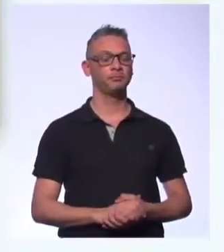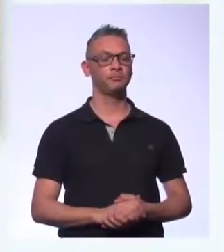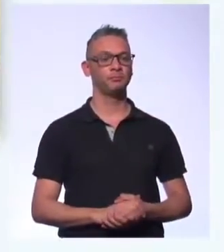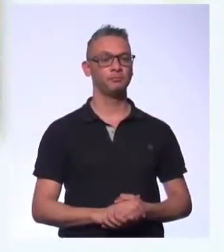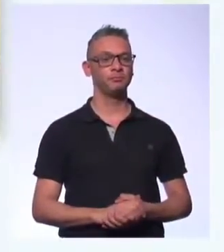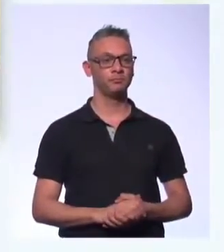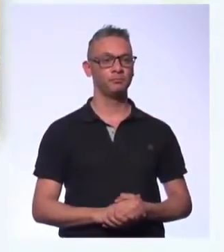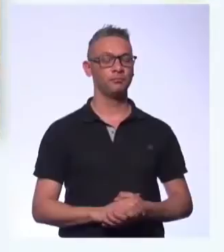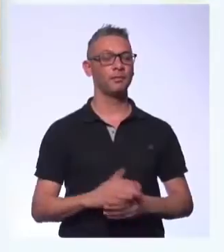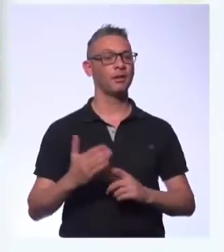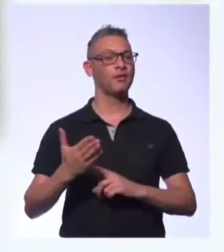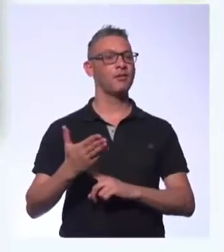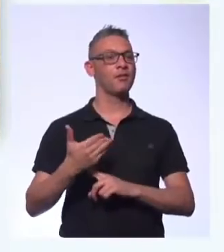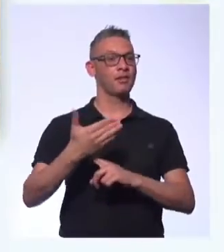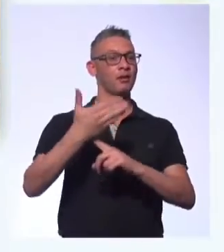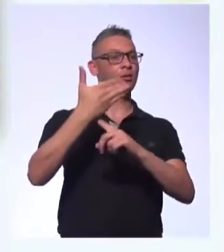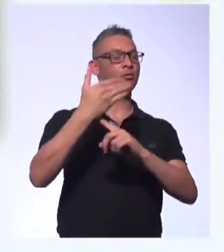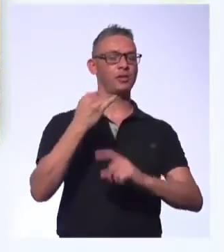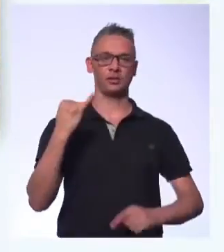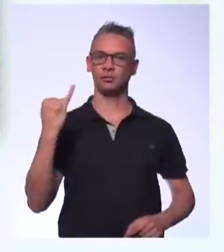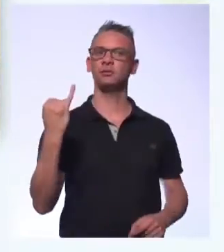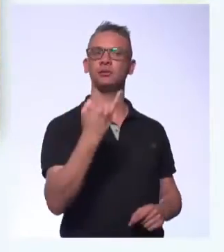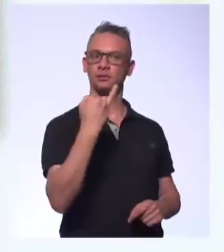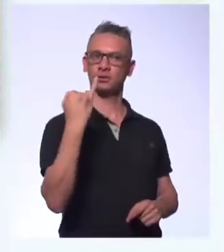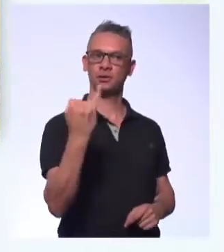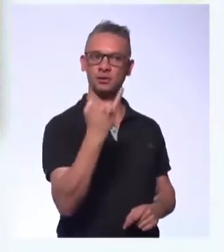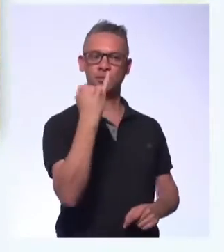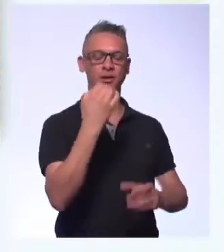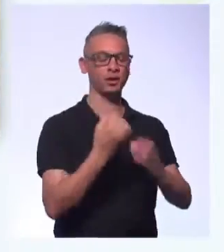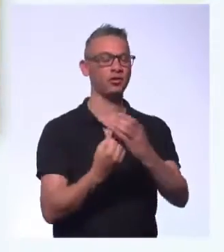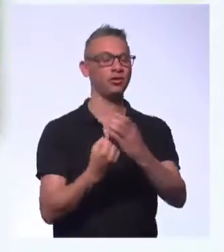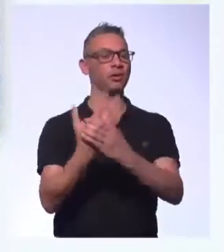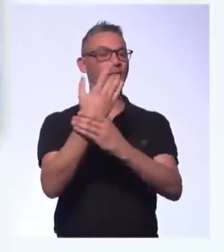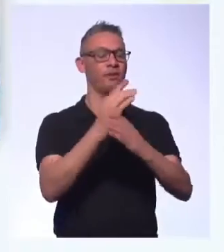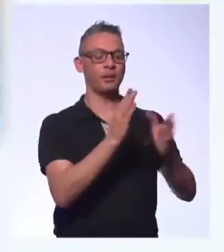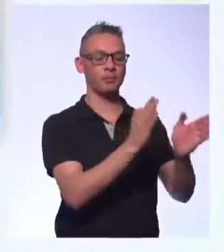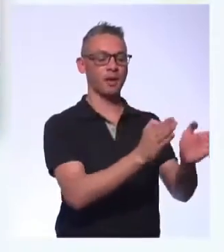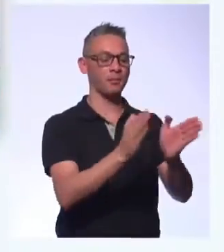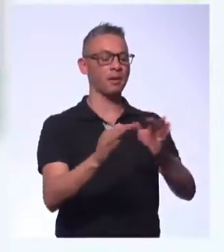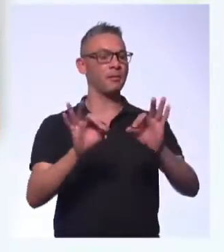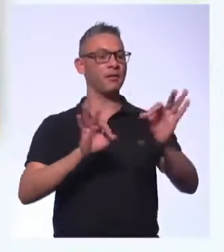A tecnologia é decisiva para criar marcas de tempo.